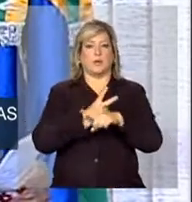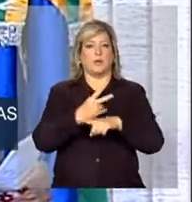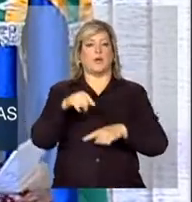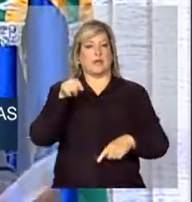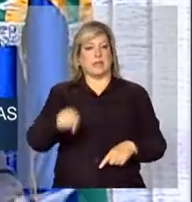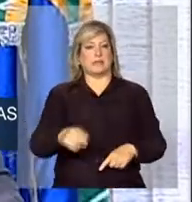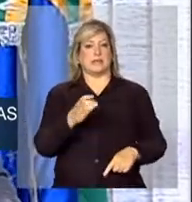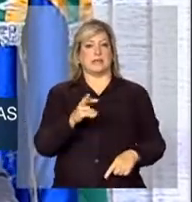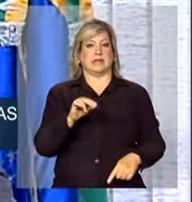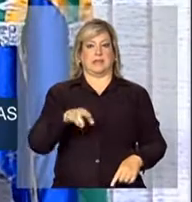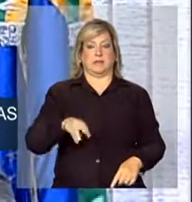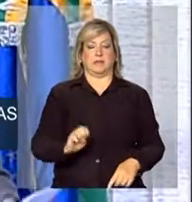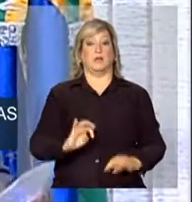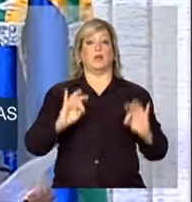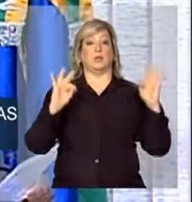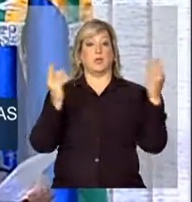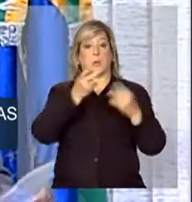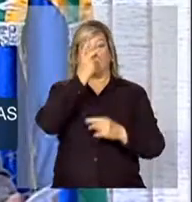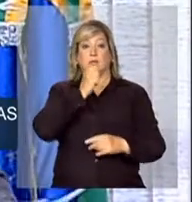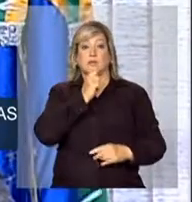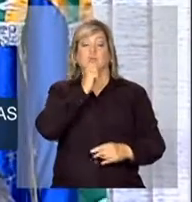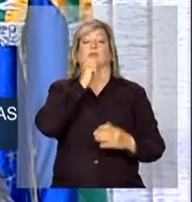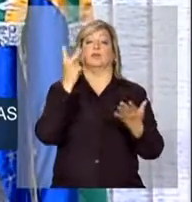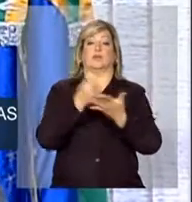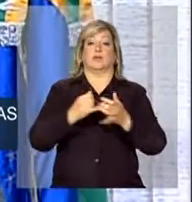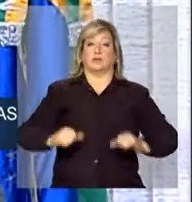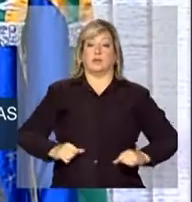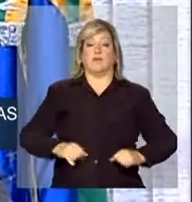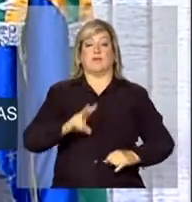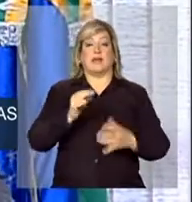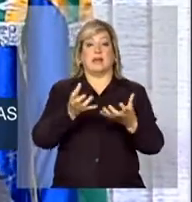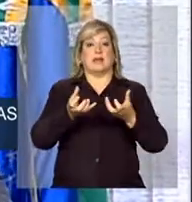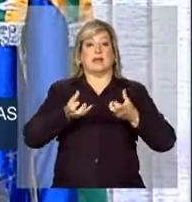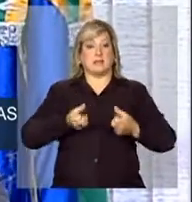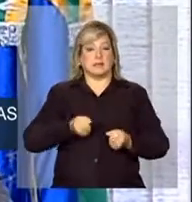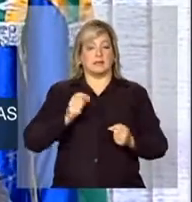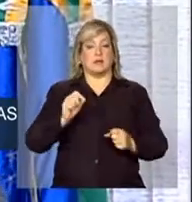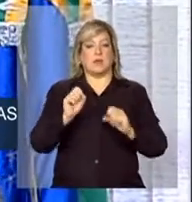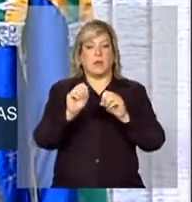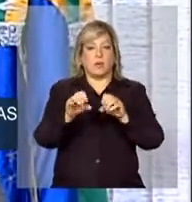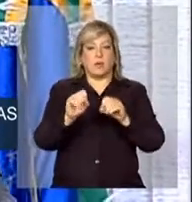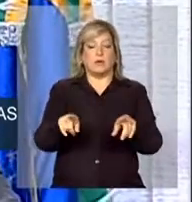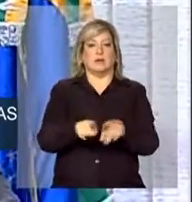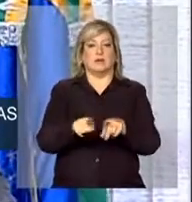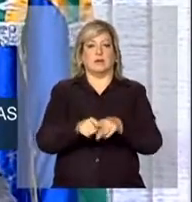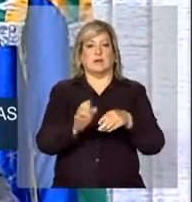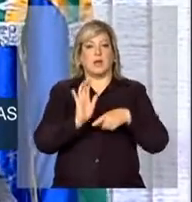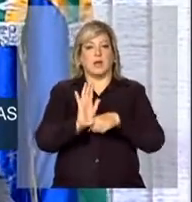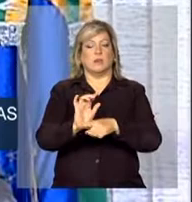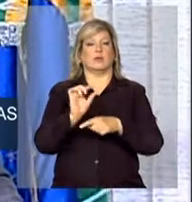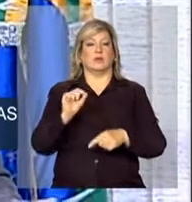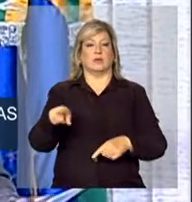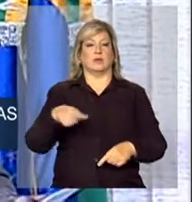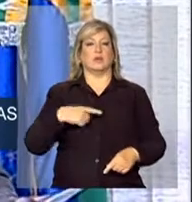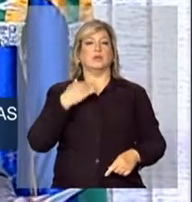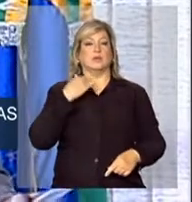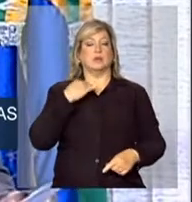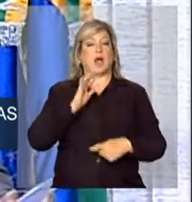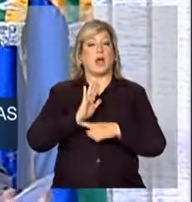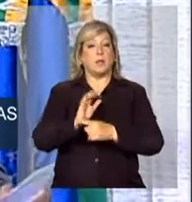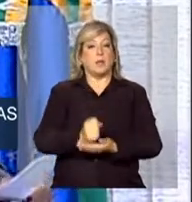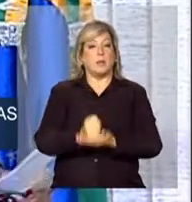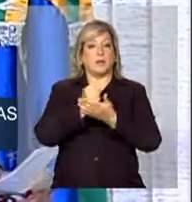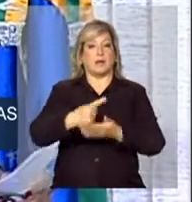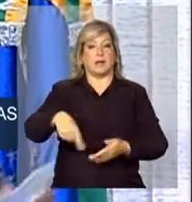Todas as vítimas identificadas vão receber orientação e encaminhamento jurídico, que pode ser também a proteção